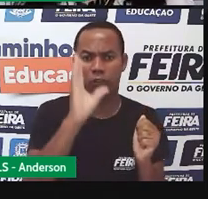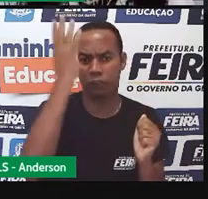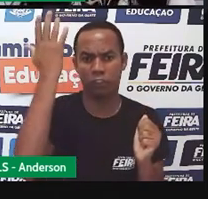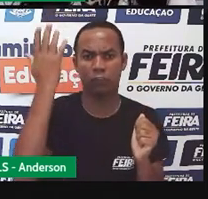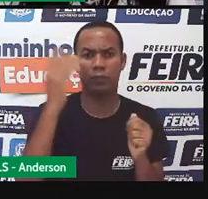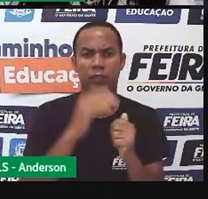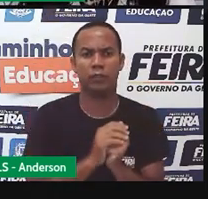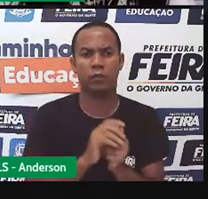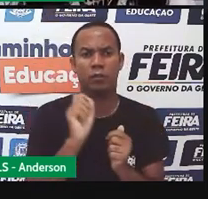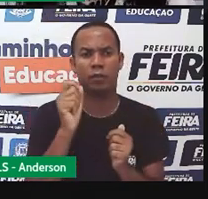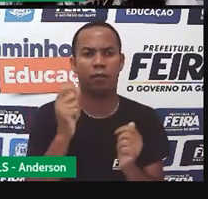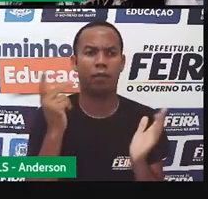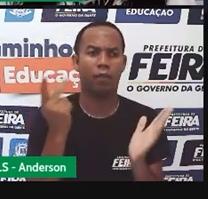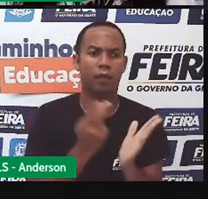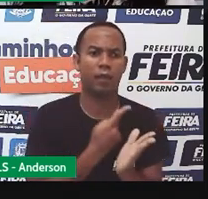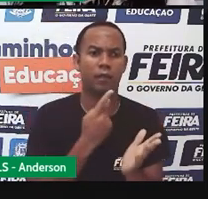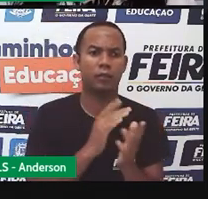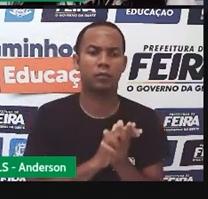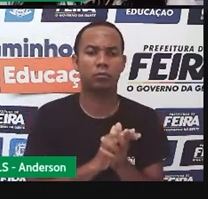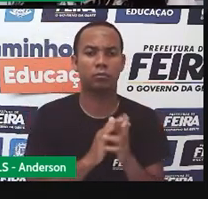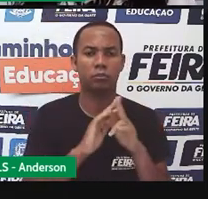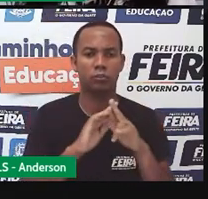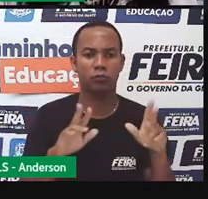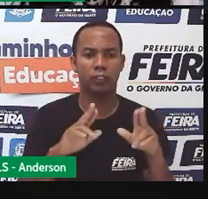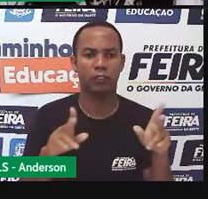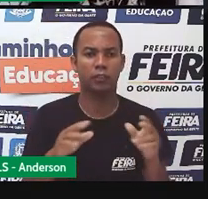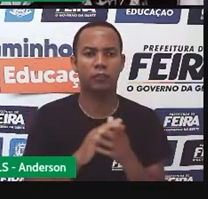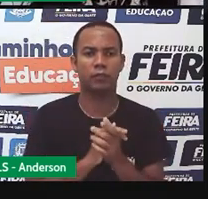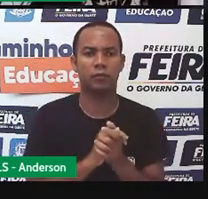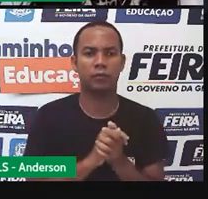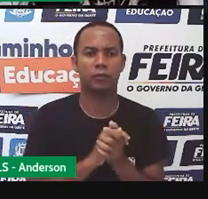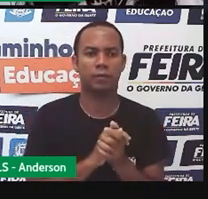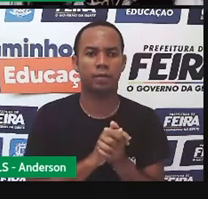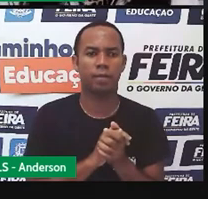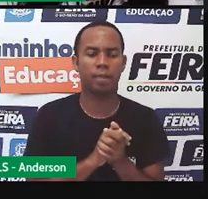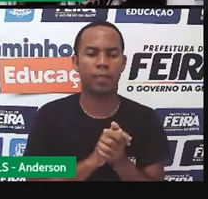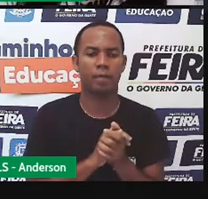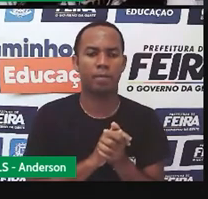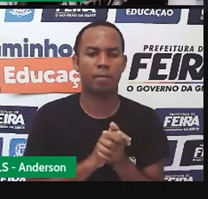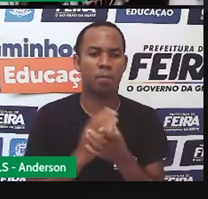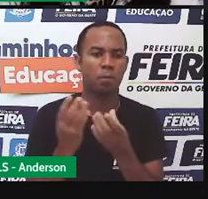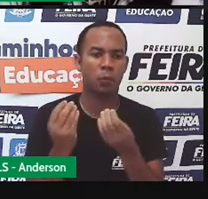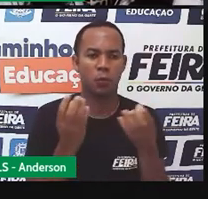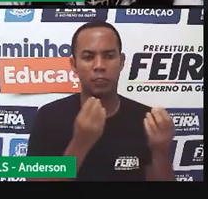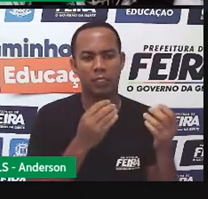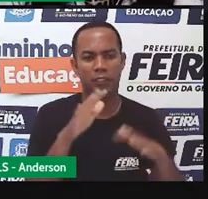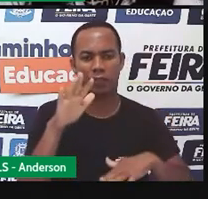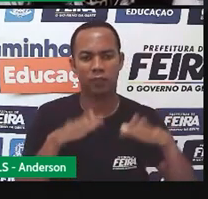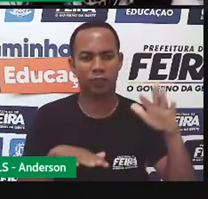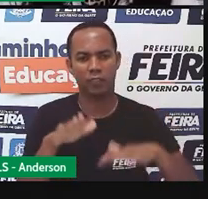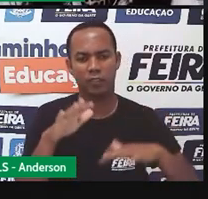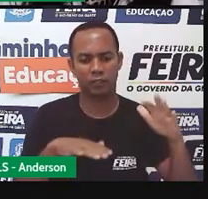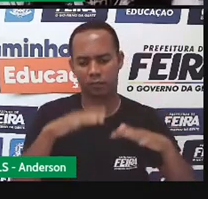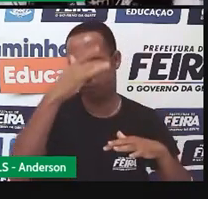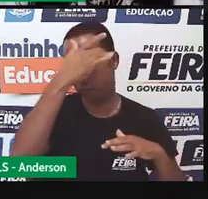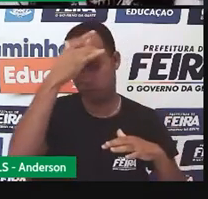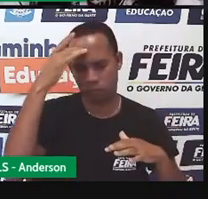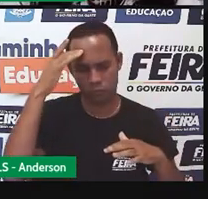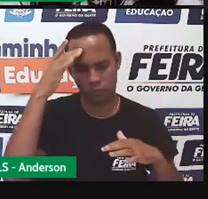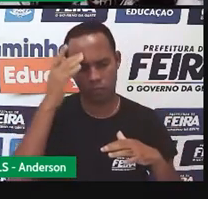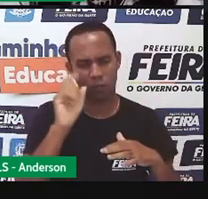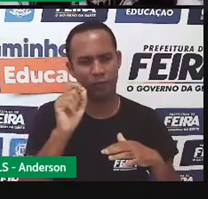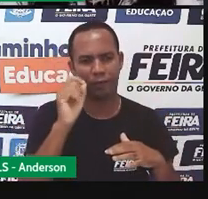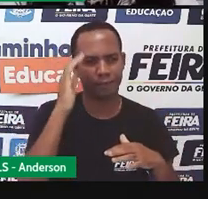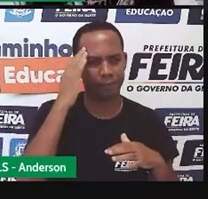de uma forma errada, diferente. Por isso, que muitas das vezes, as pessoas se